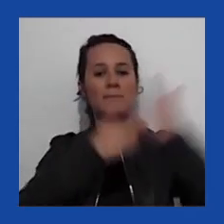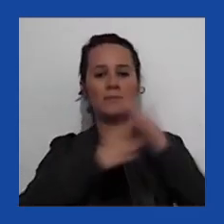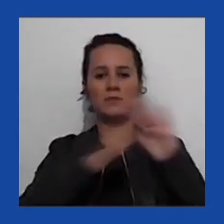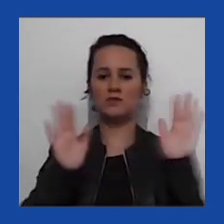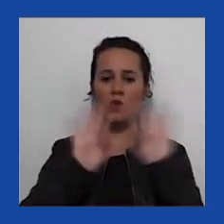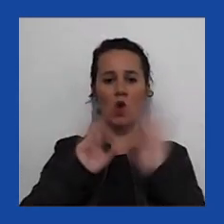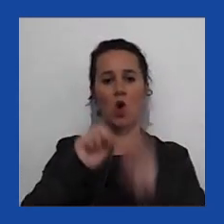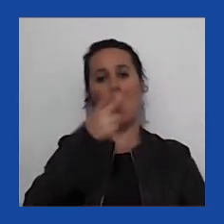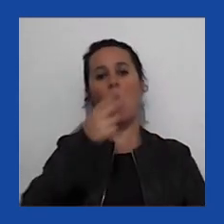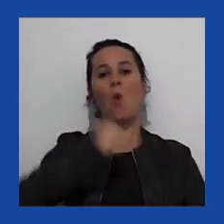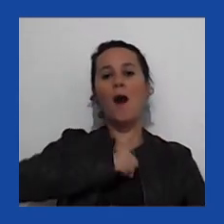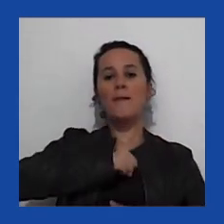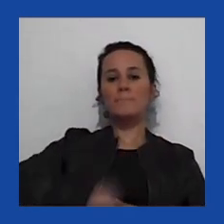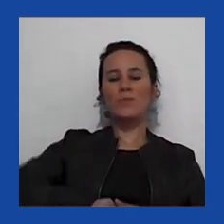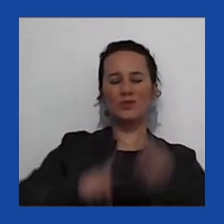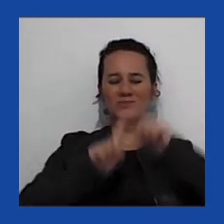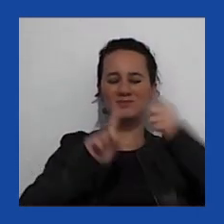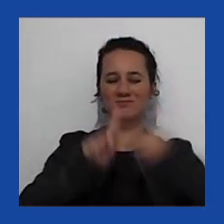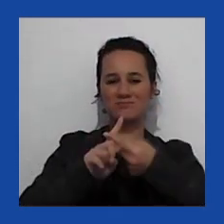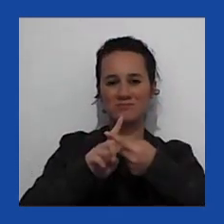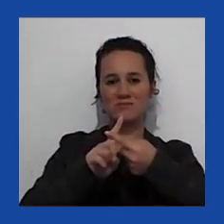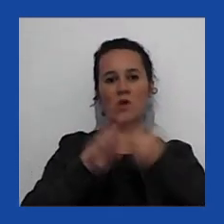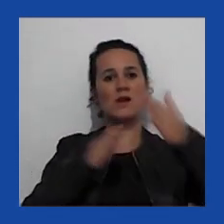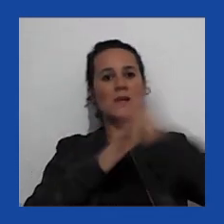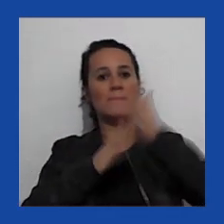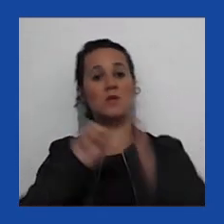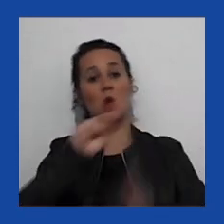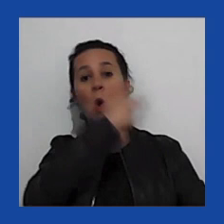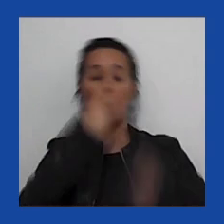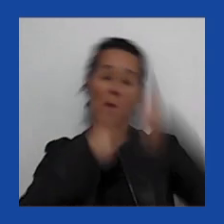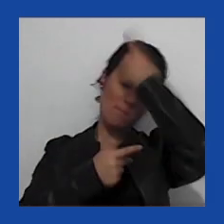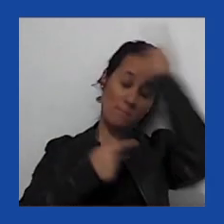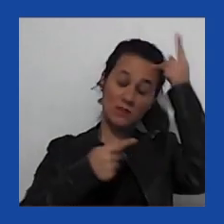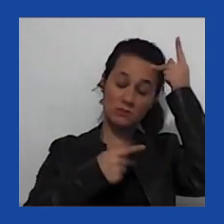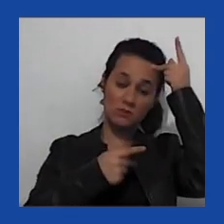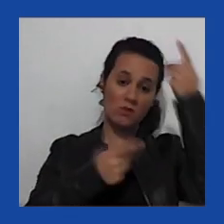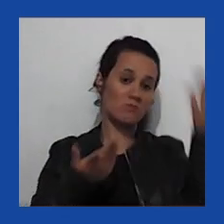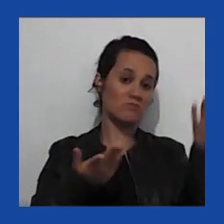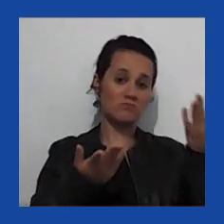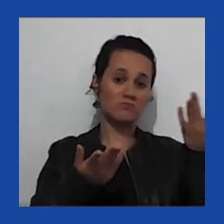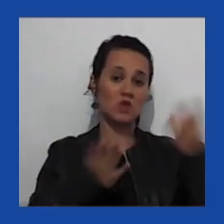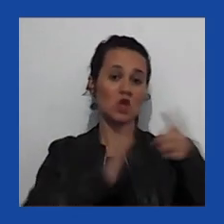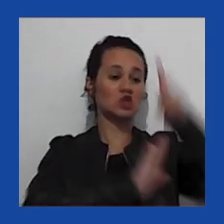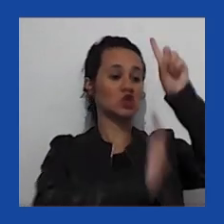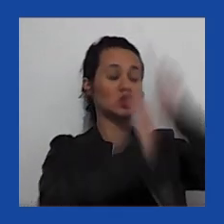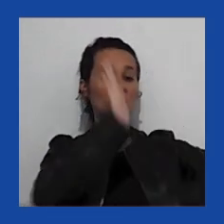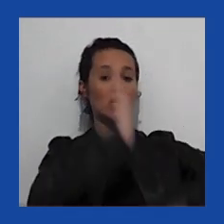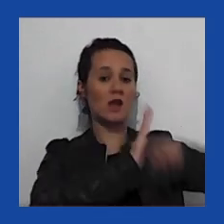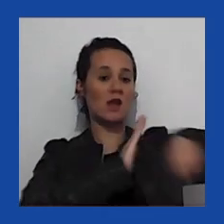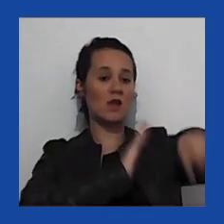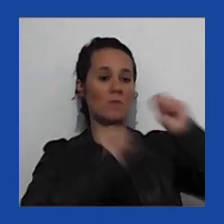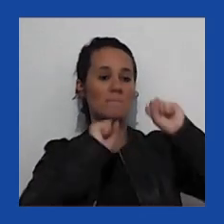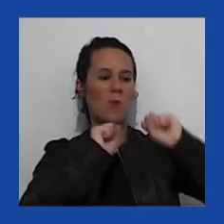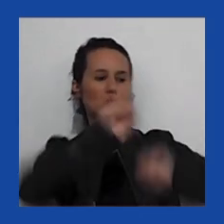aborto deve ser limitado de alguma forma. Ou pessoas têm direito ter acesso às armas.